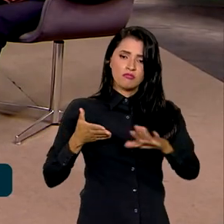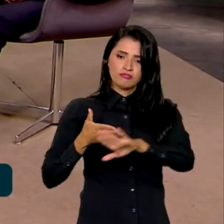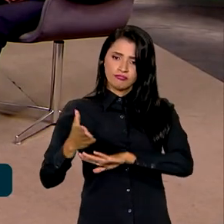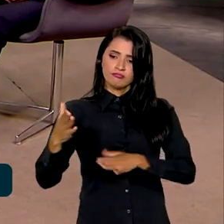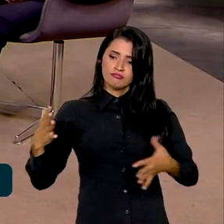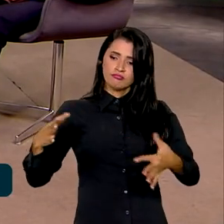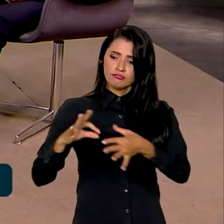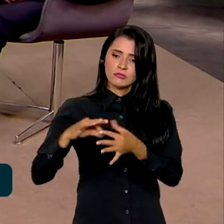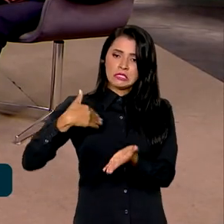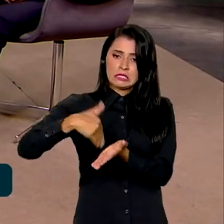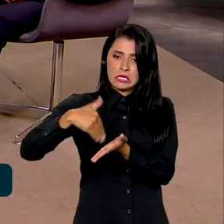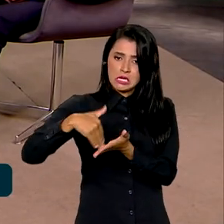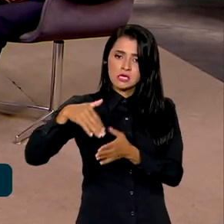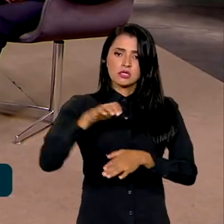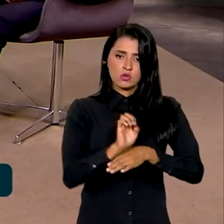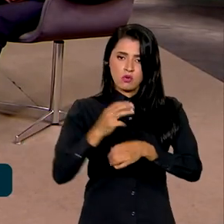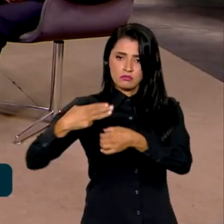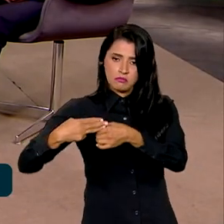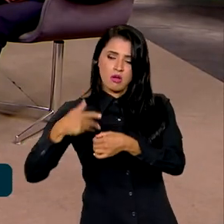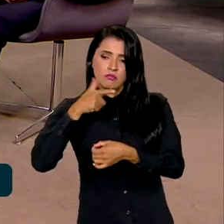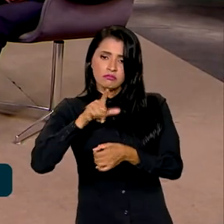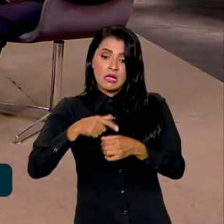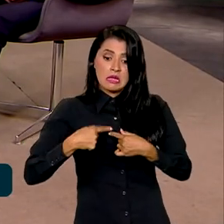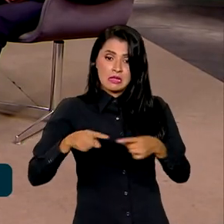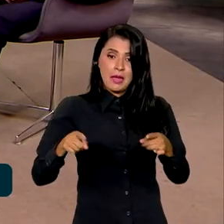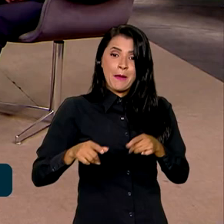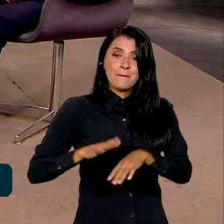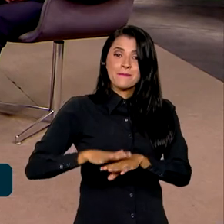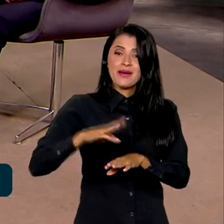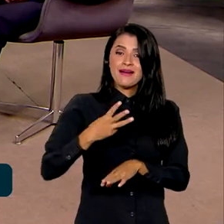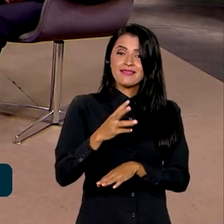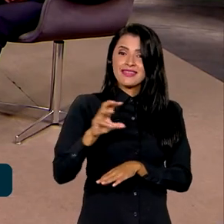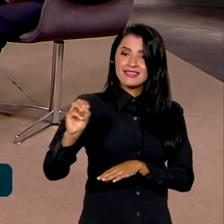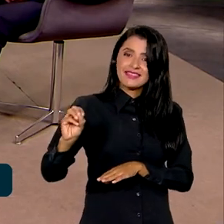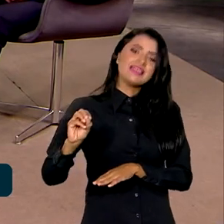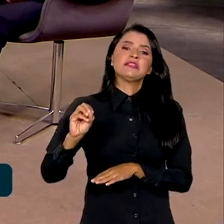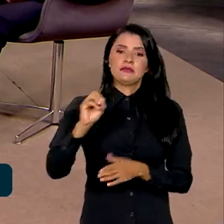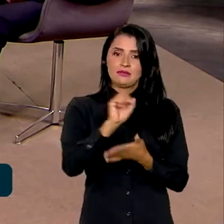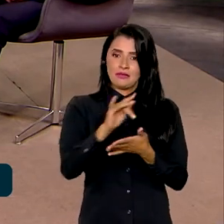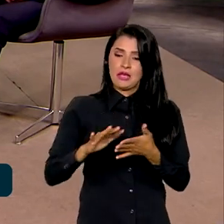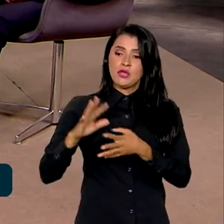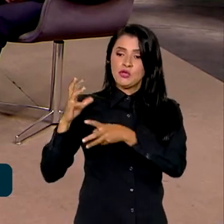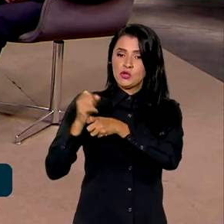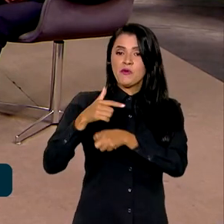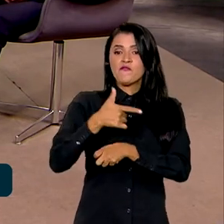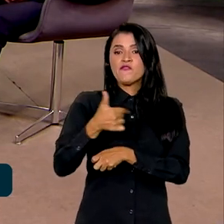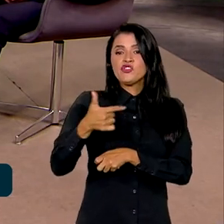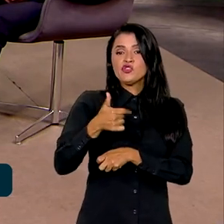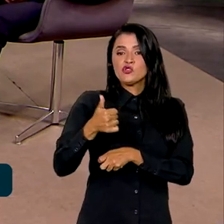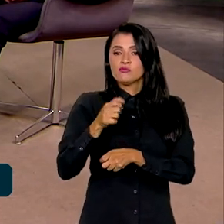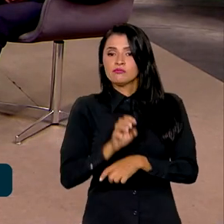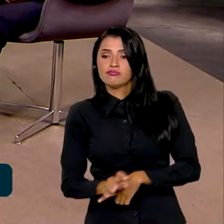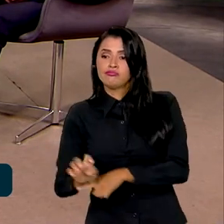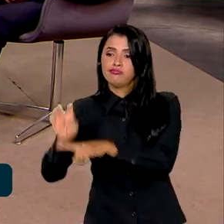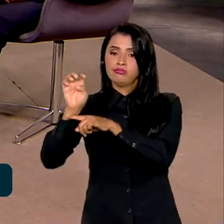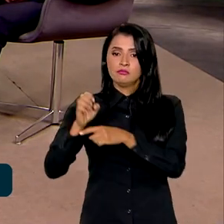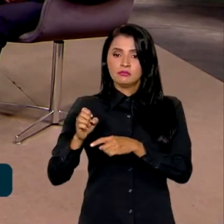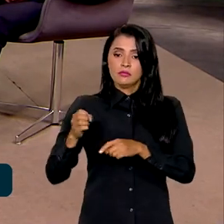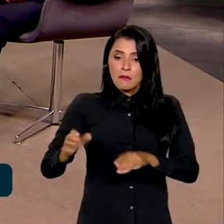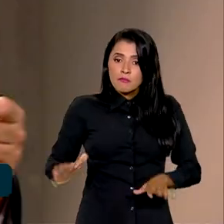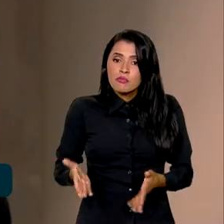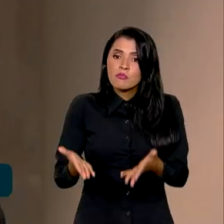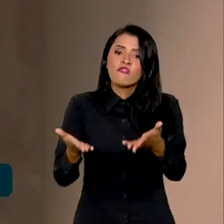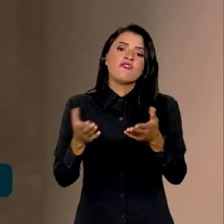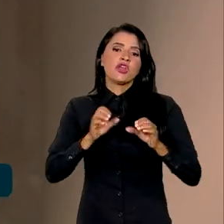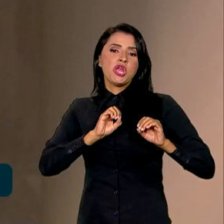municipais e estaduais de educação e promove só mais de 300 atividades em 21 estados brasileiros para promover educação mediática. Pode